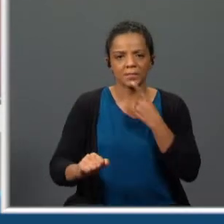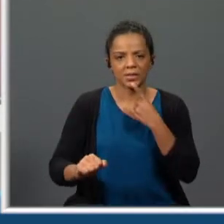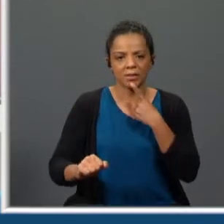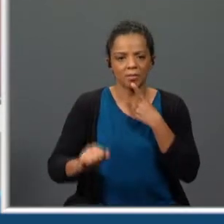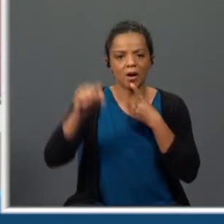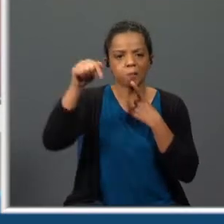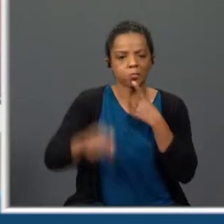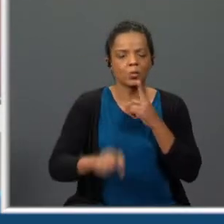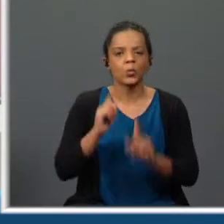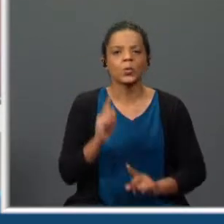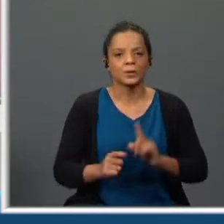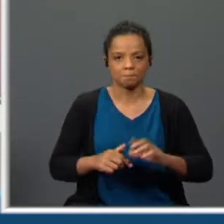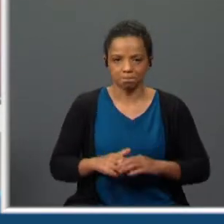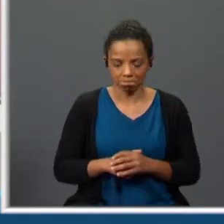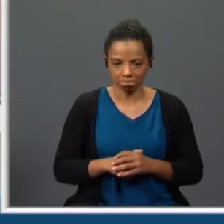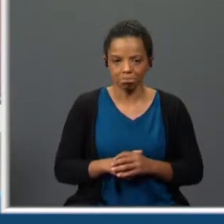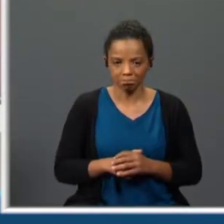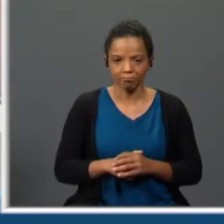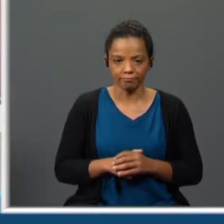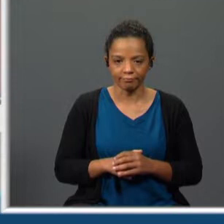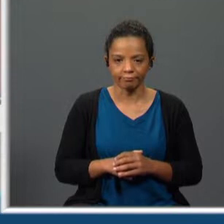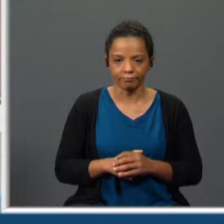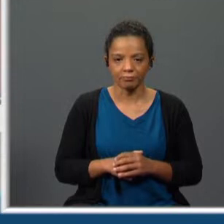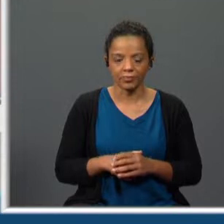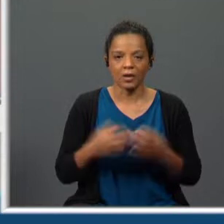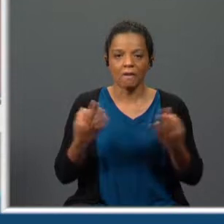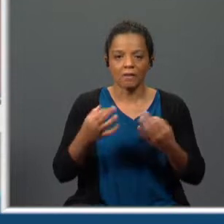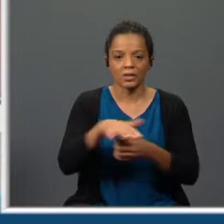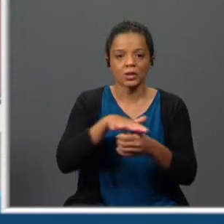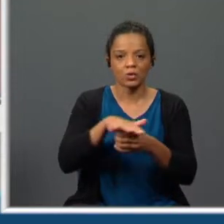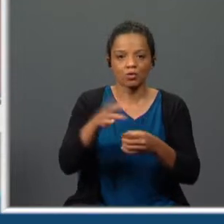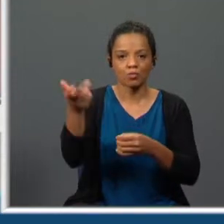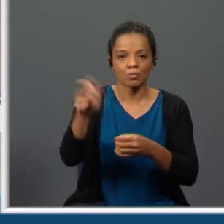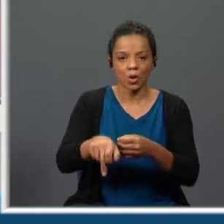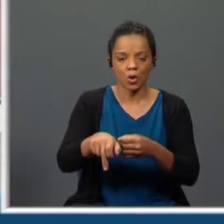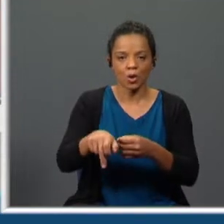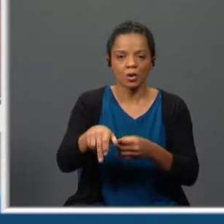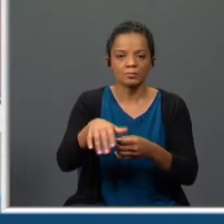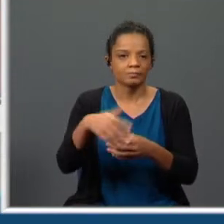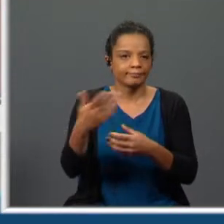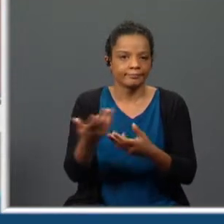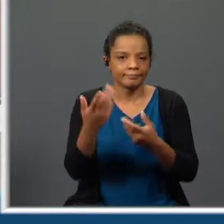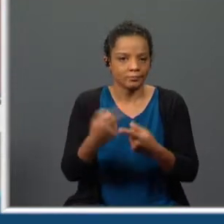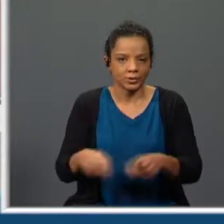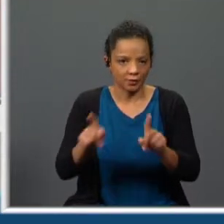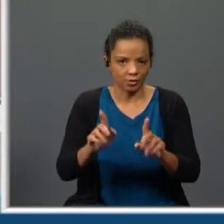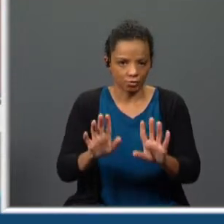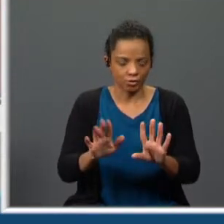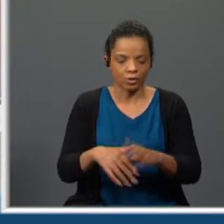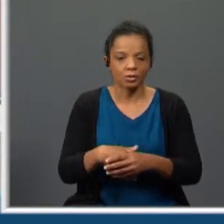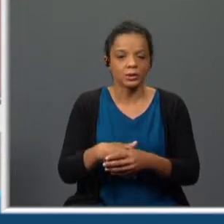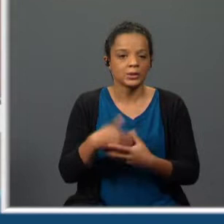desde já que ocorrem, estas duas cenas ocorrem em meios diferentes. São cenas que